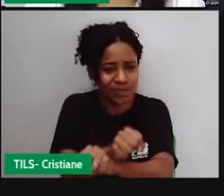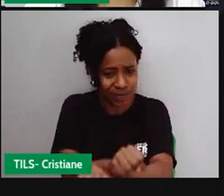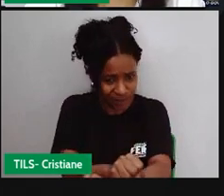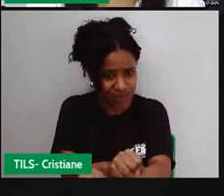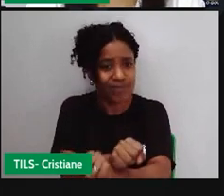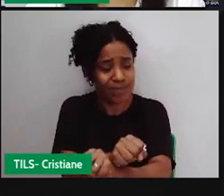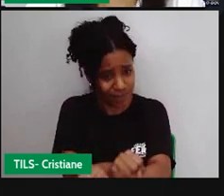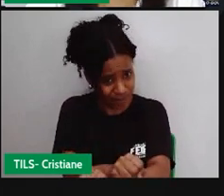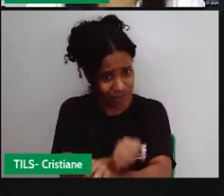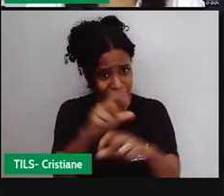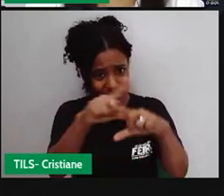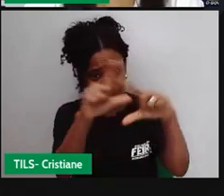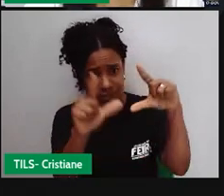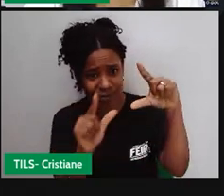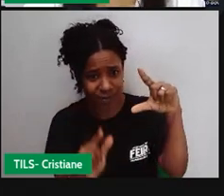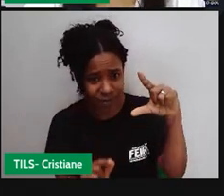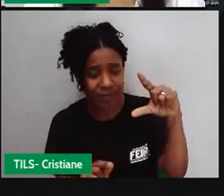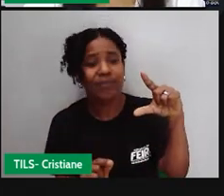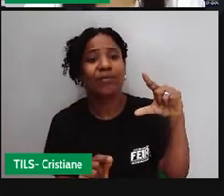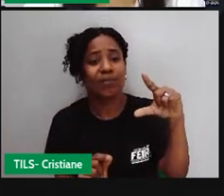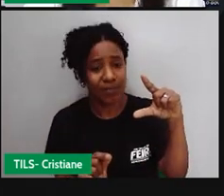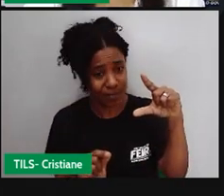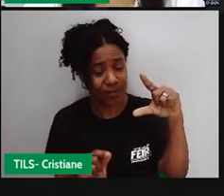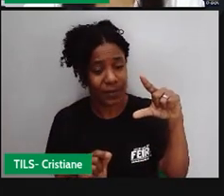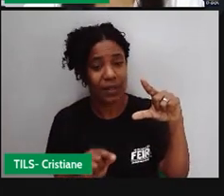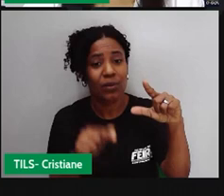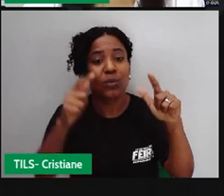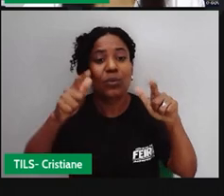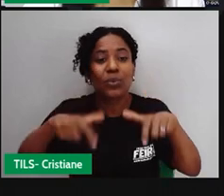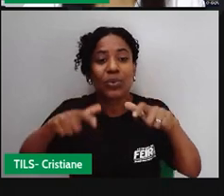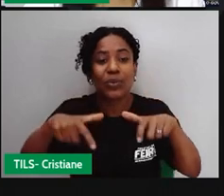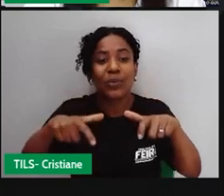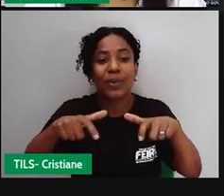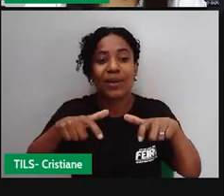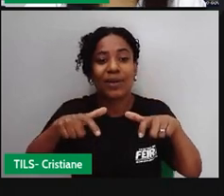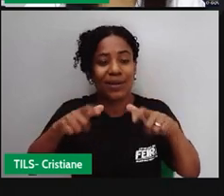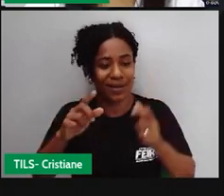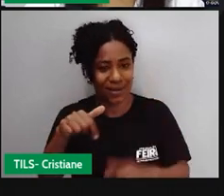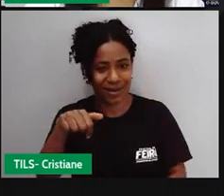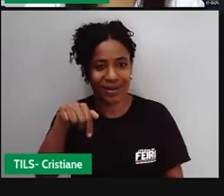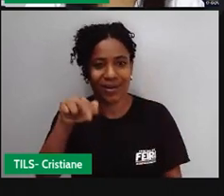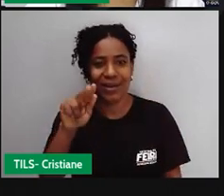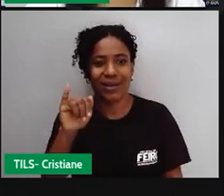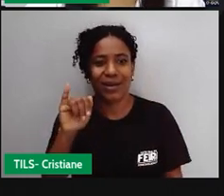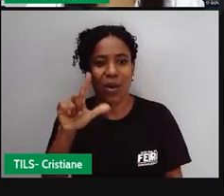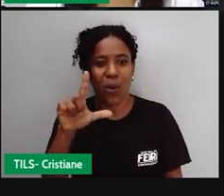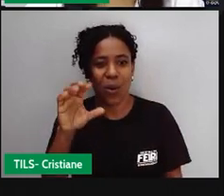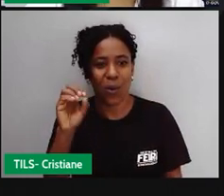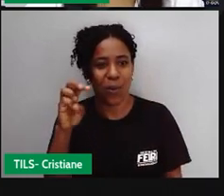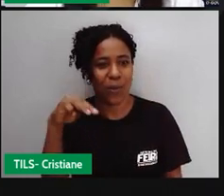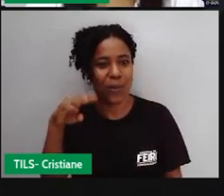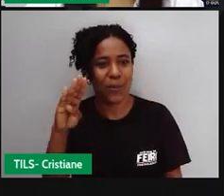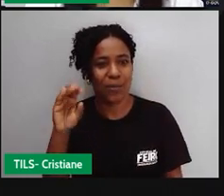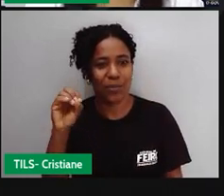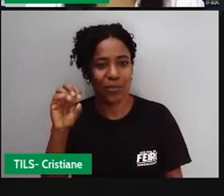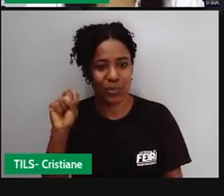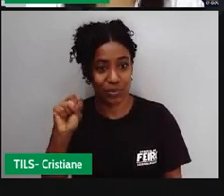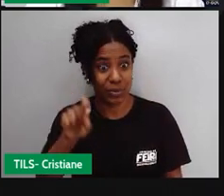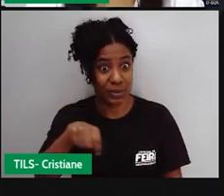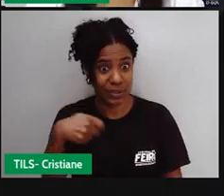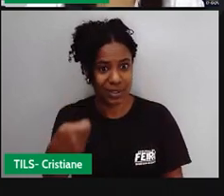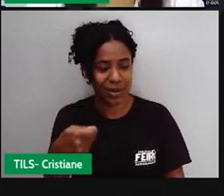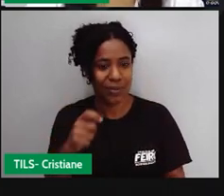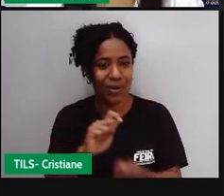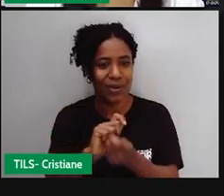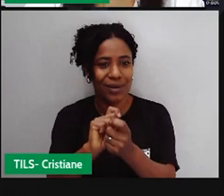fugidos, fugitivos, eram chamadas de quilombos. E aí, muitas dessas comunidades,